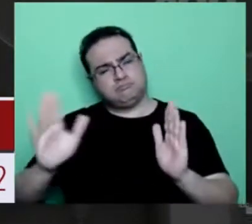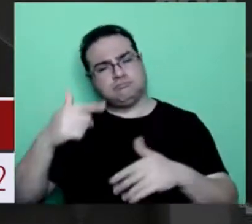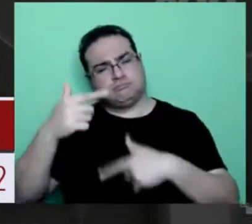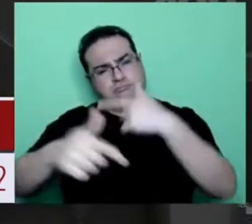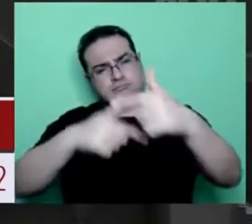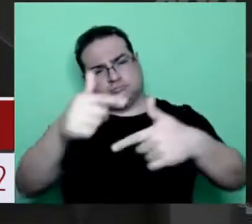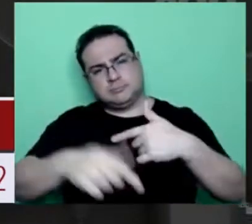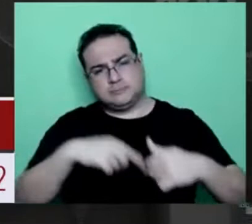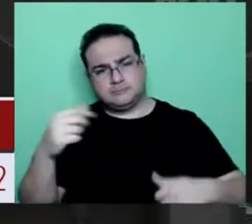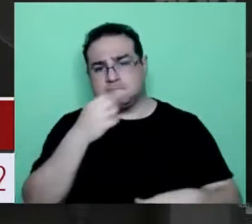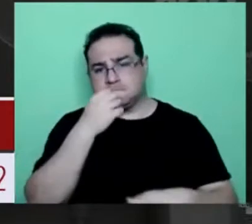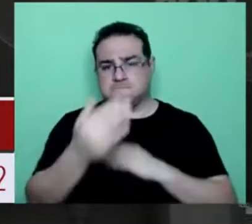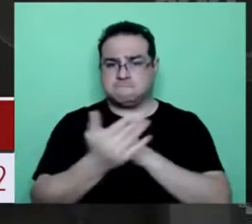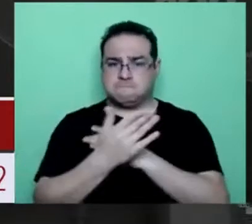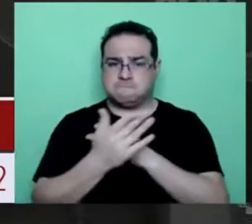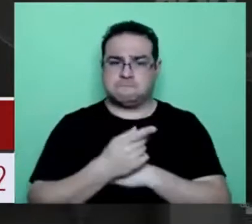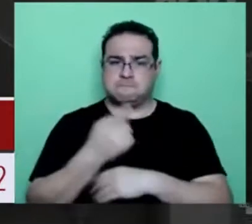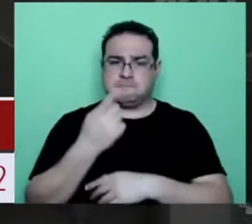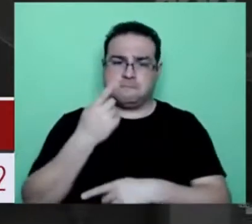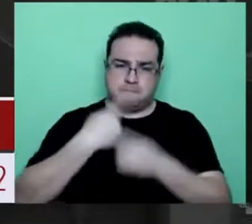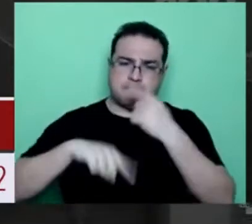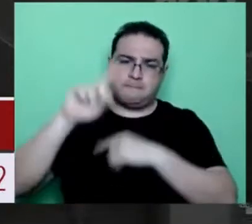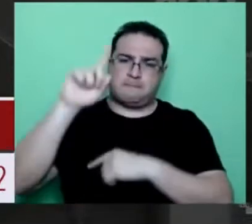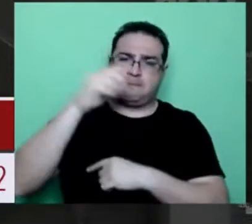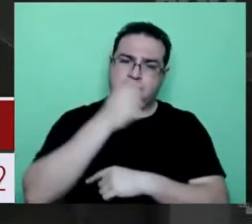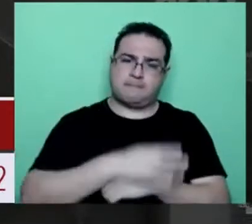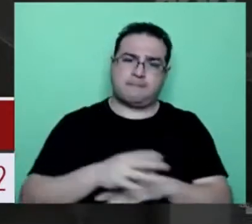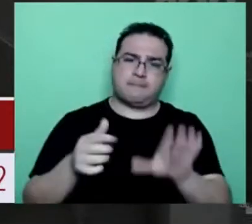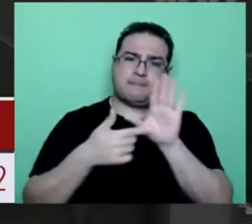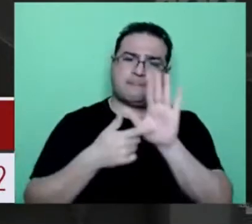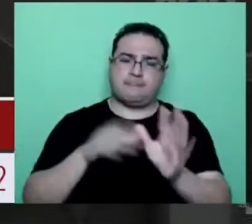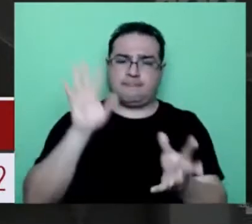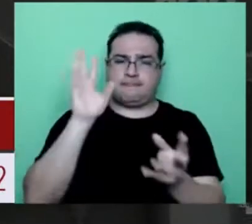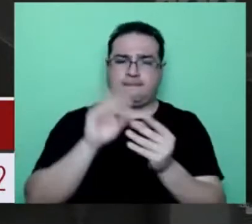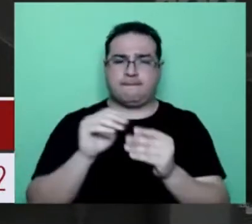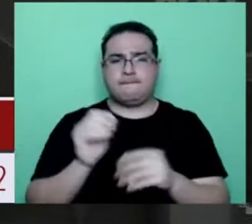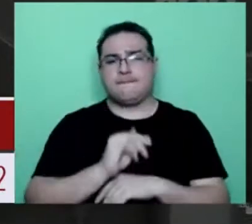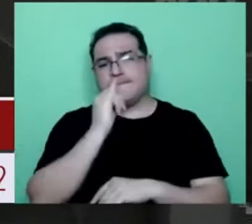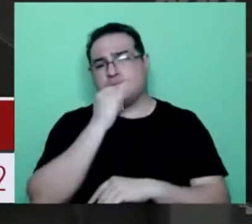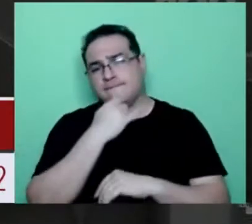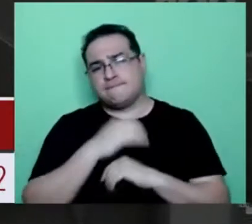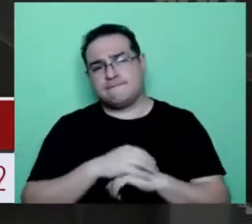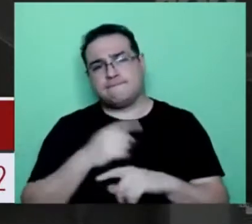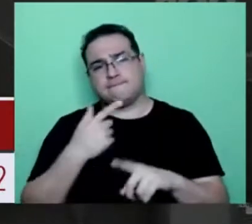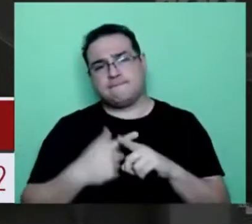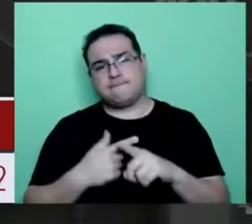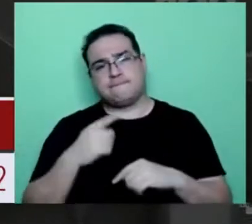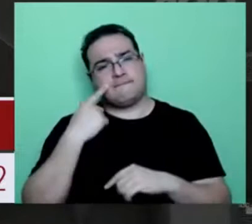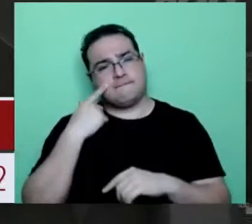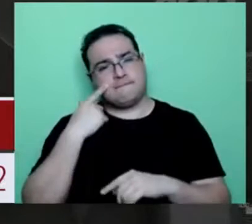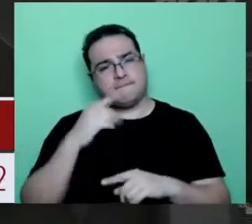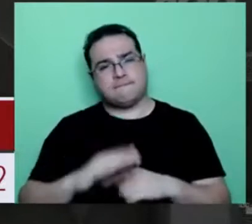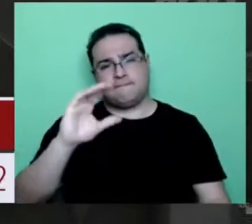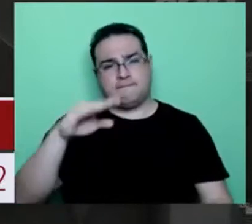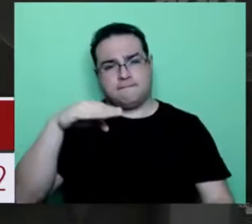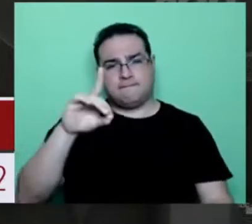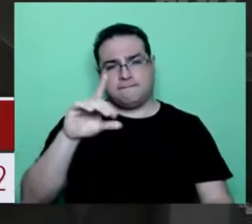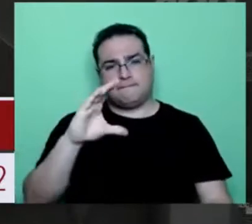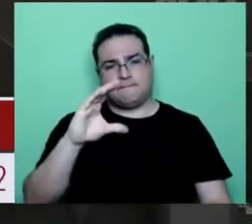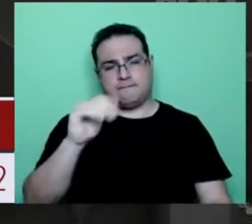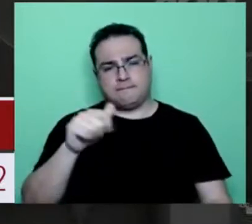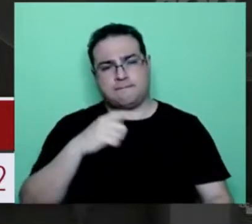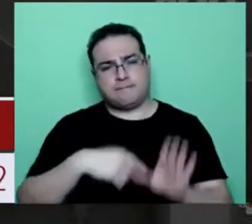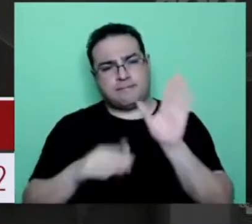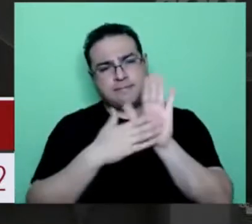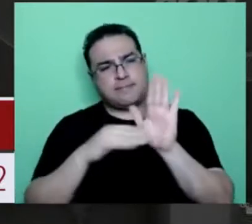processo muito rico. Então eu vou apresentar aqui para vocês agora, assim, ah, eu lamento, lamento hoje o CMDCA, que é o órgão competente de propor